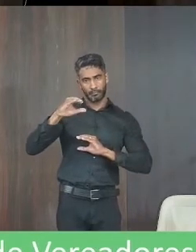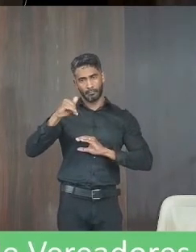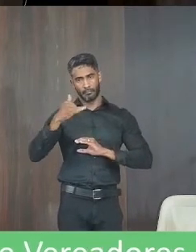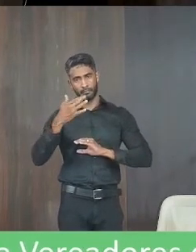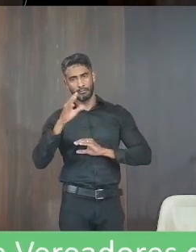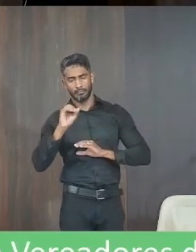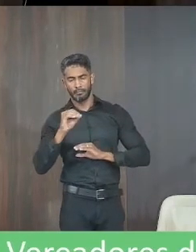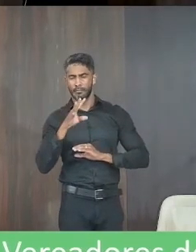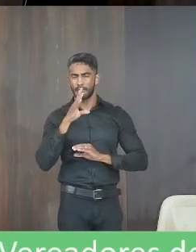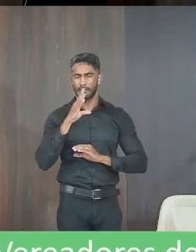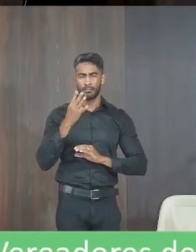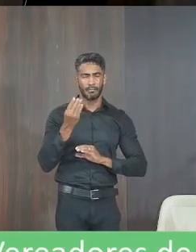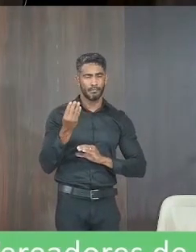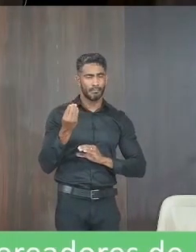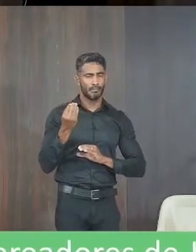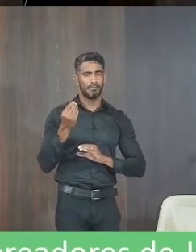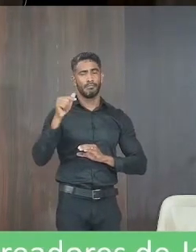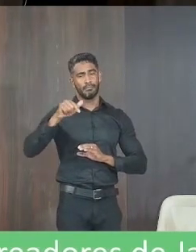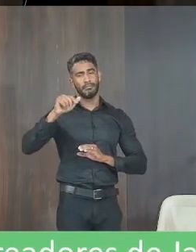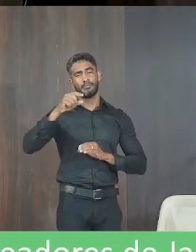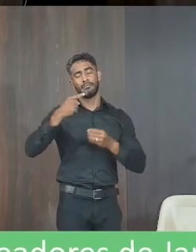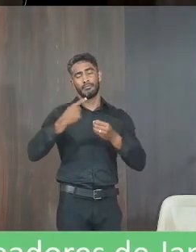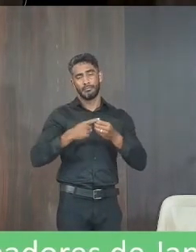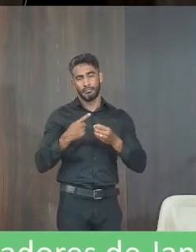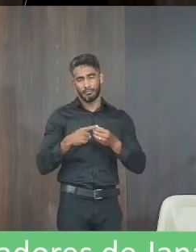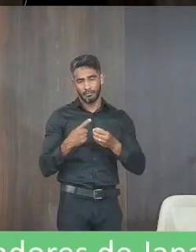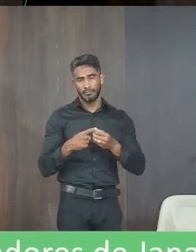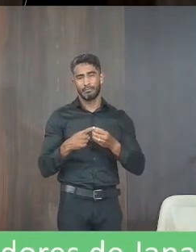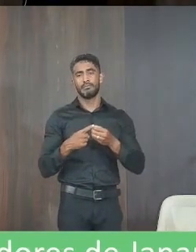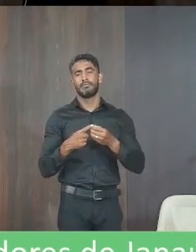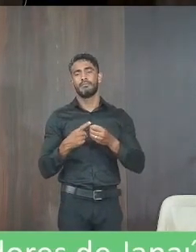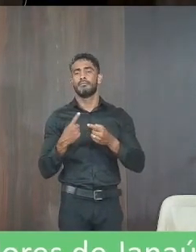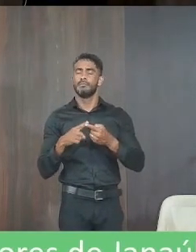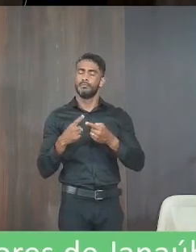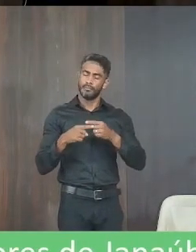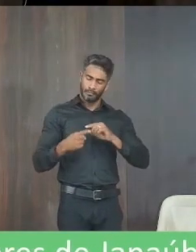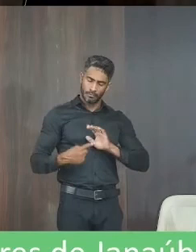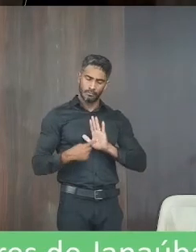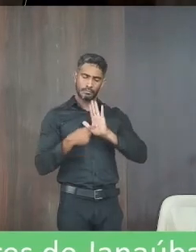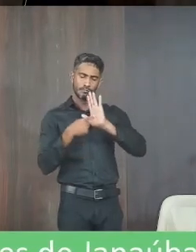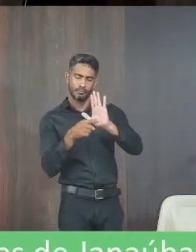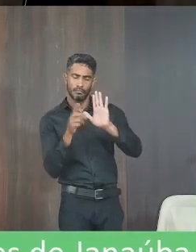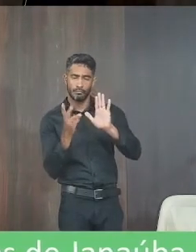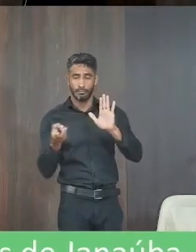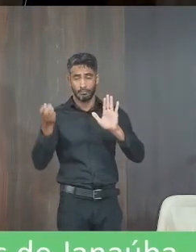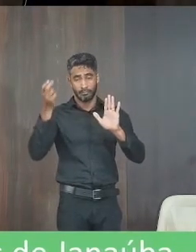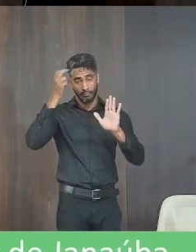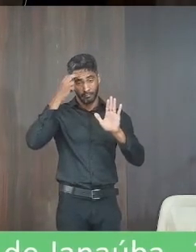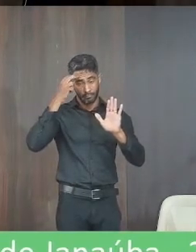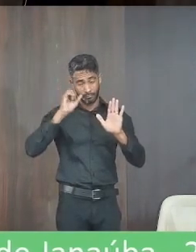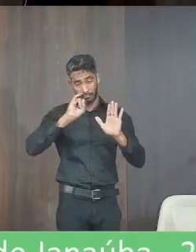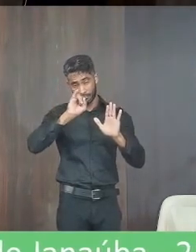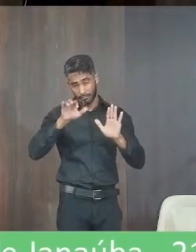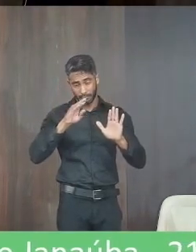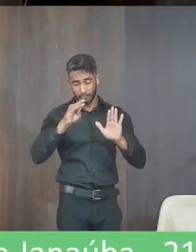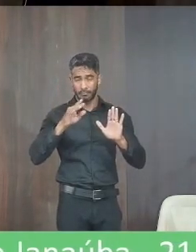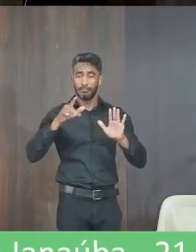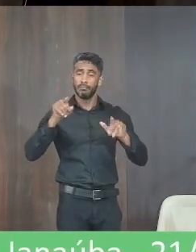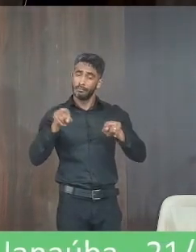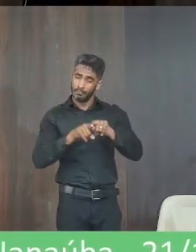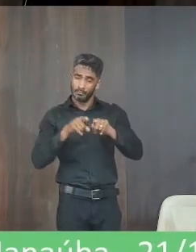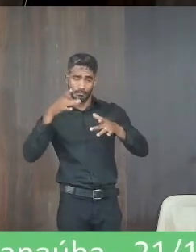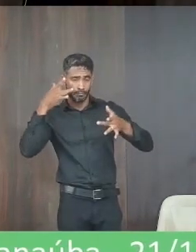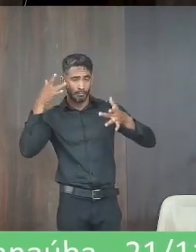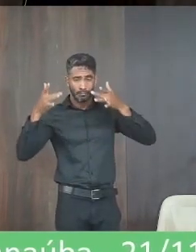conhecido em toda a cidade você um disseminador da cultura gurutubana e um artista